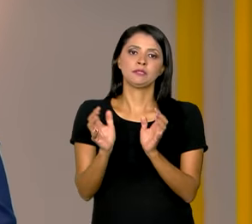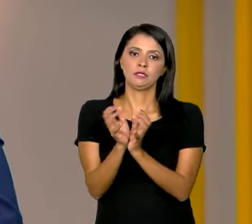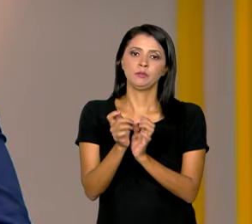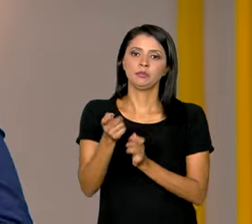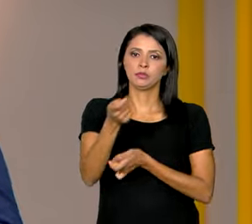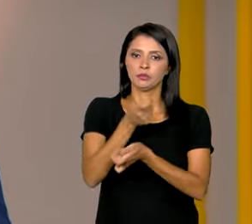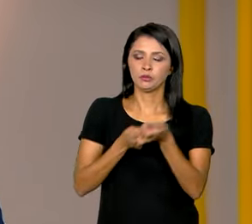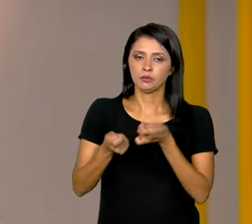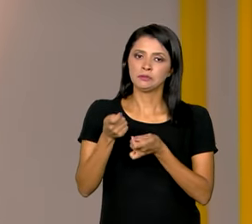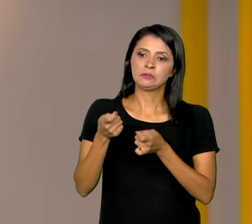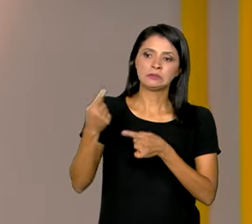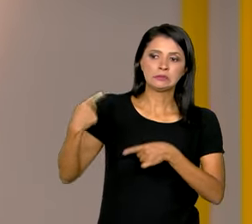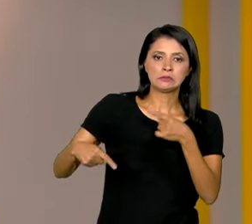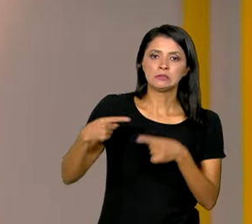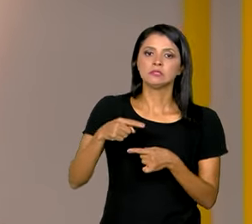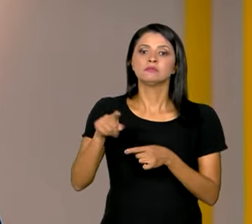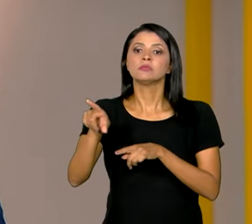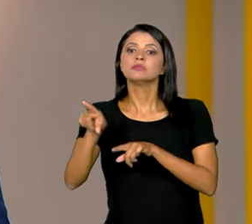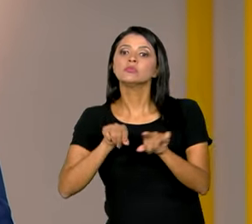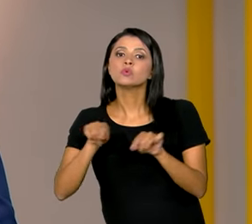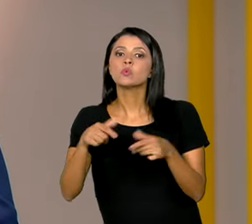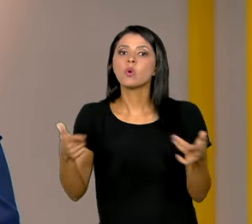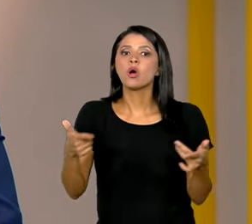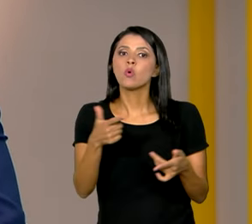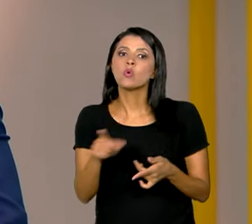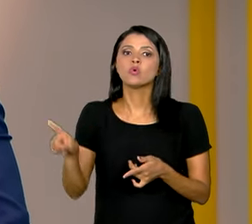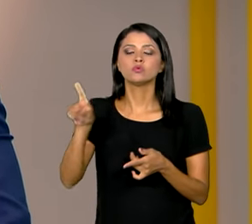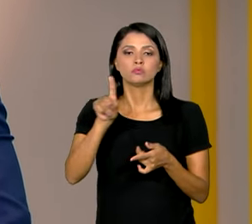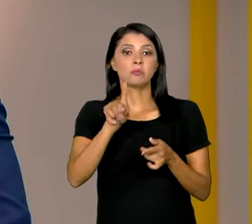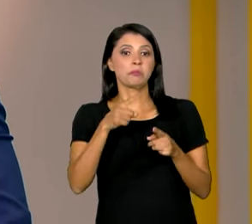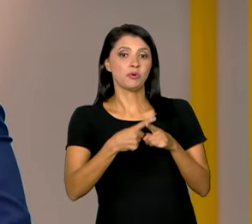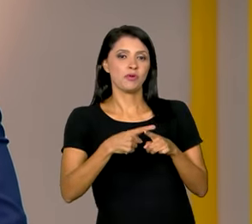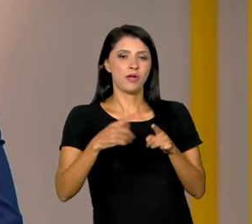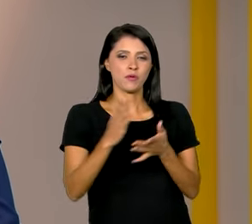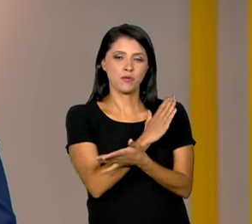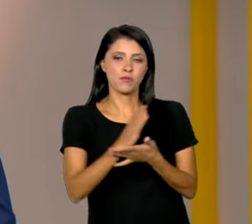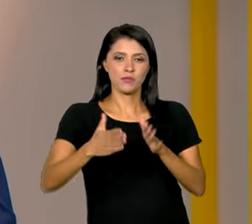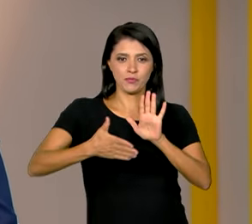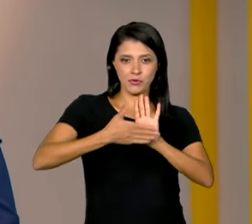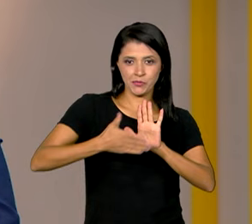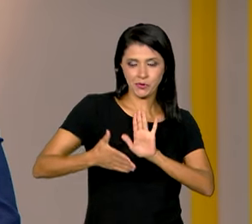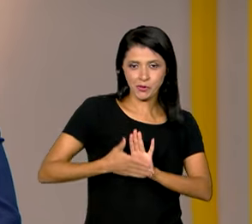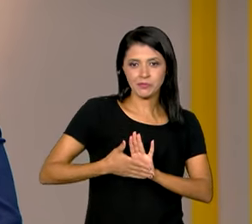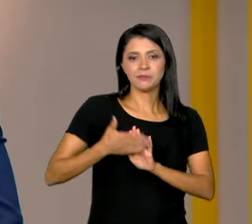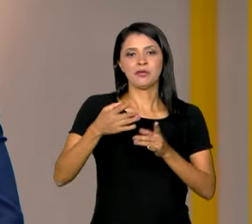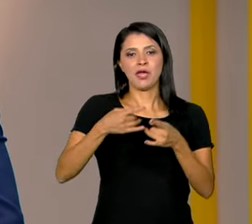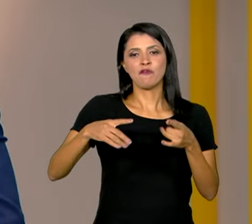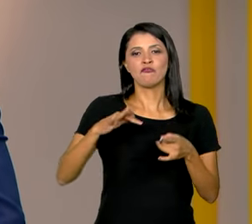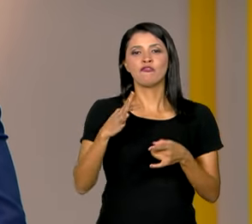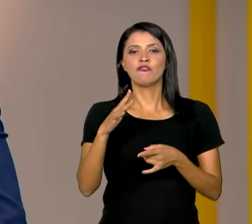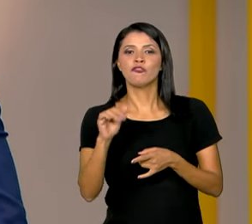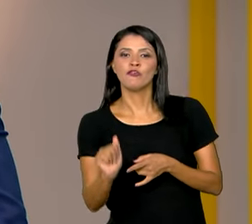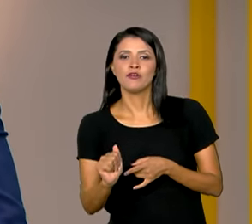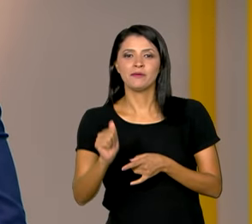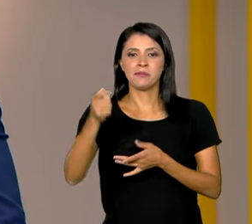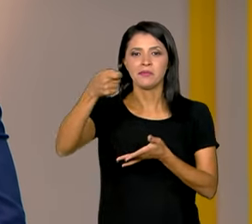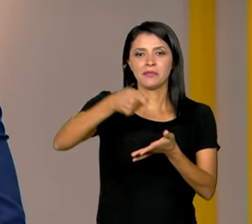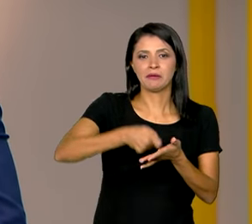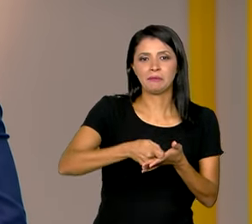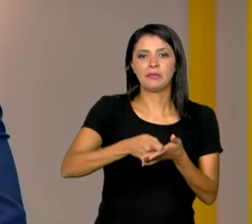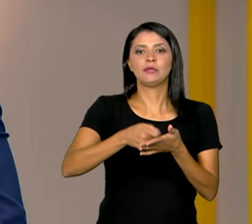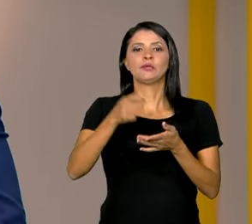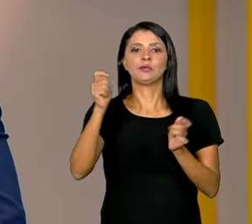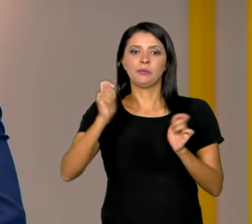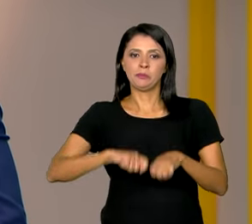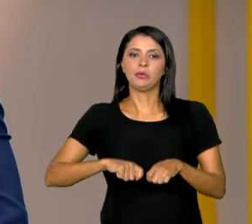discutir alternativas. Isso porque algumas propostas, como a desoneração da folha de pagamento, podem impactar os